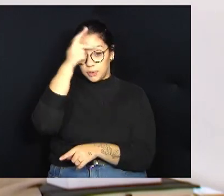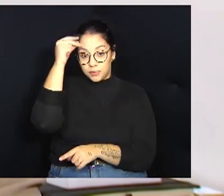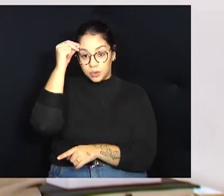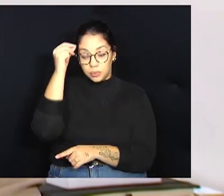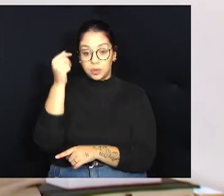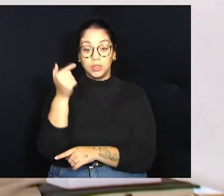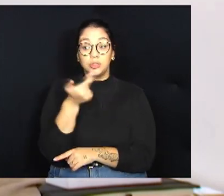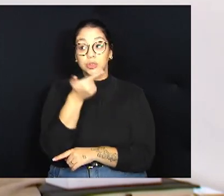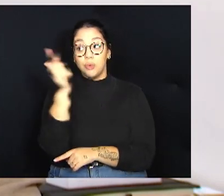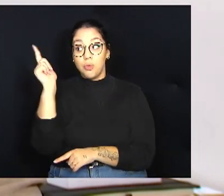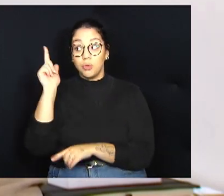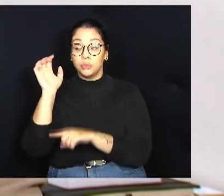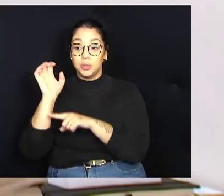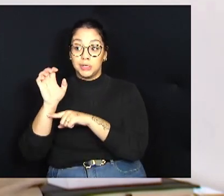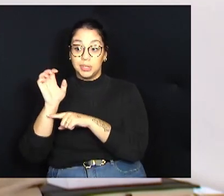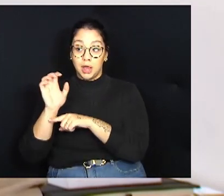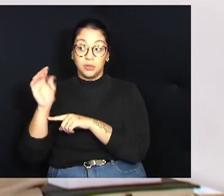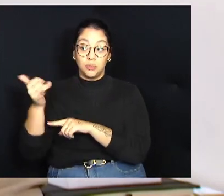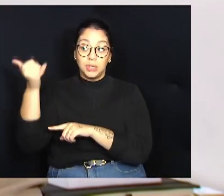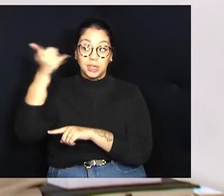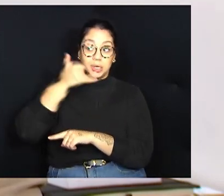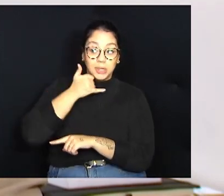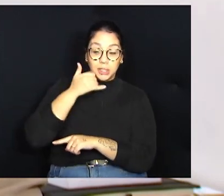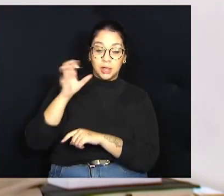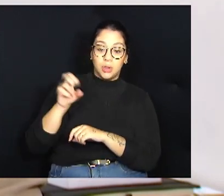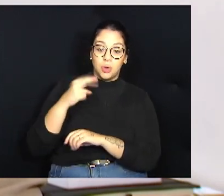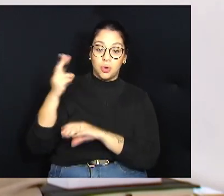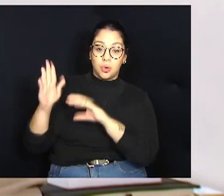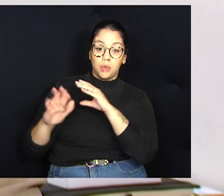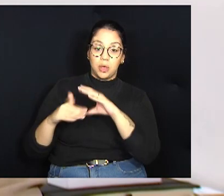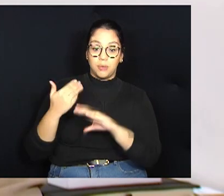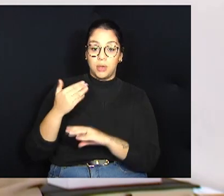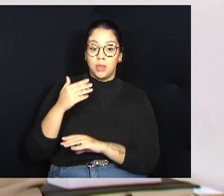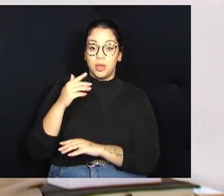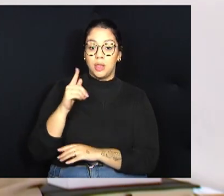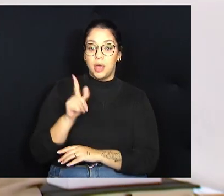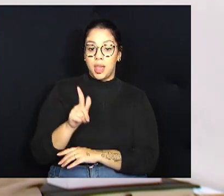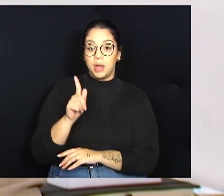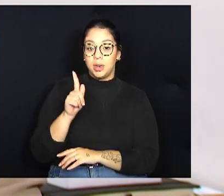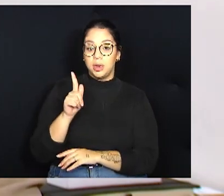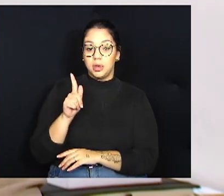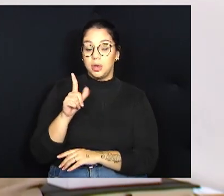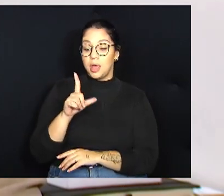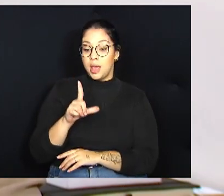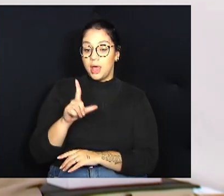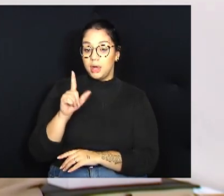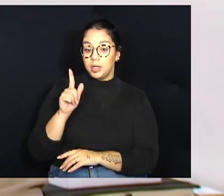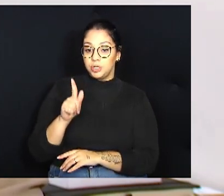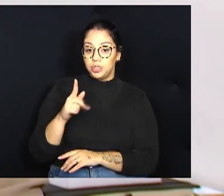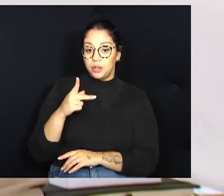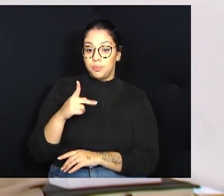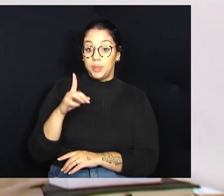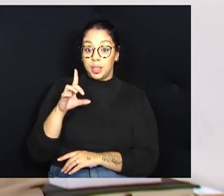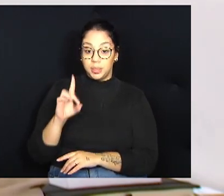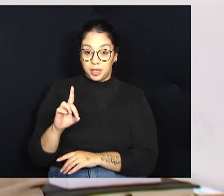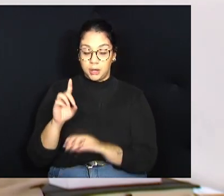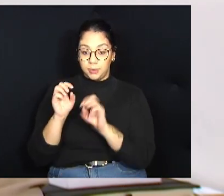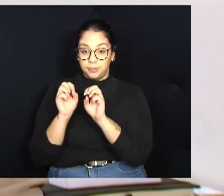às vezes ligam aqui ou mandam e-mail no nosso e-mail da LGPD, arroba campinas.sp.leg.br,